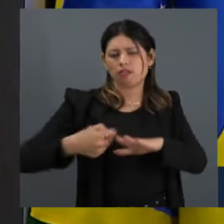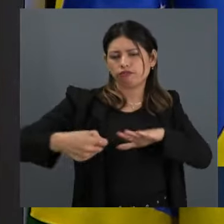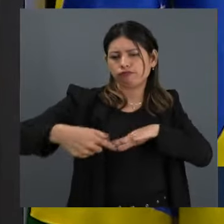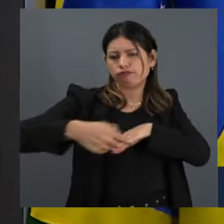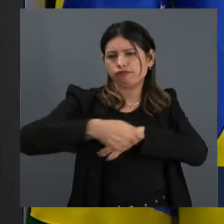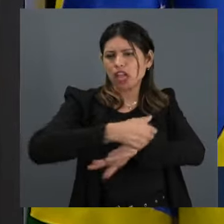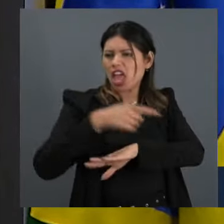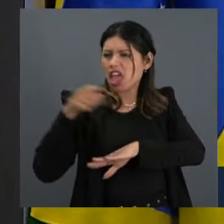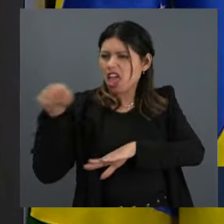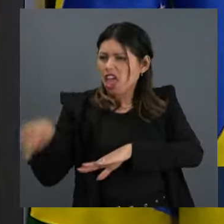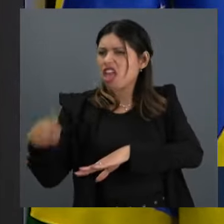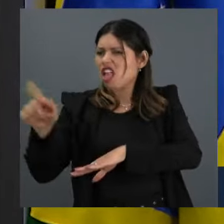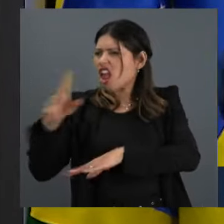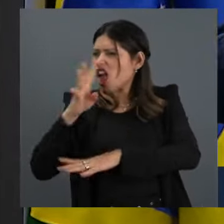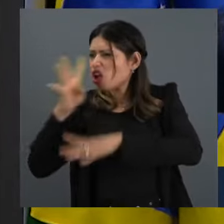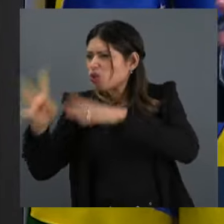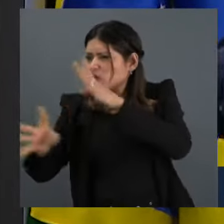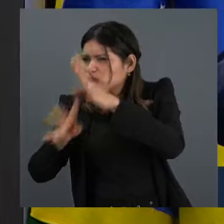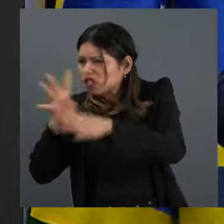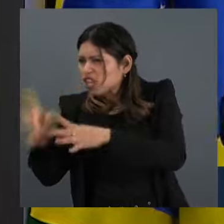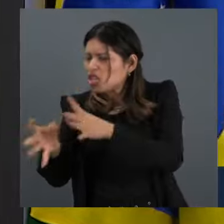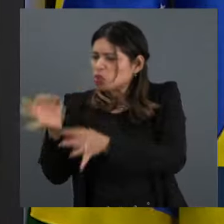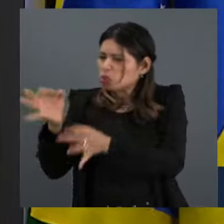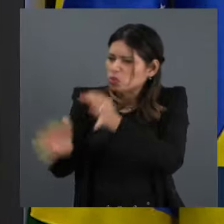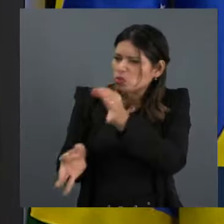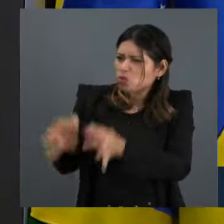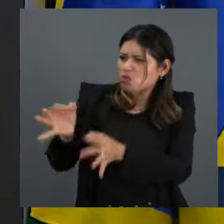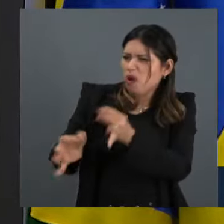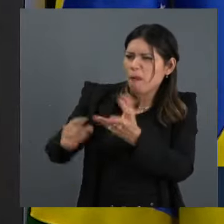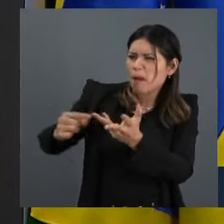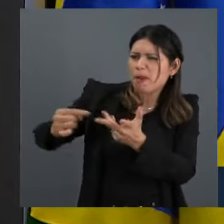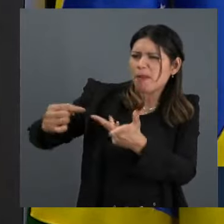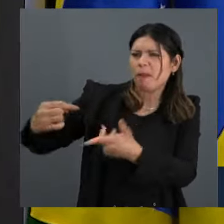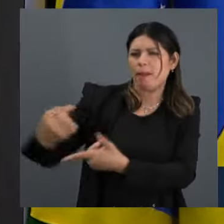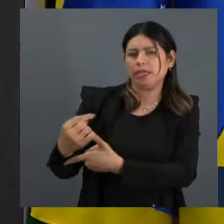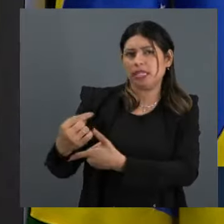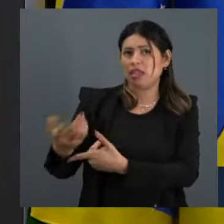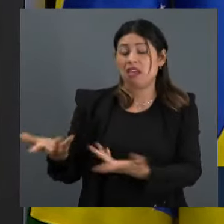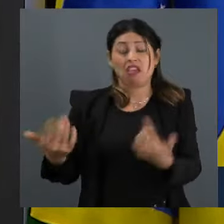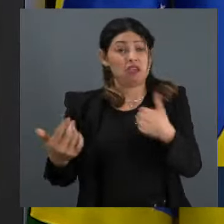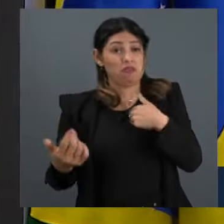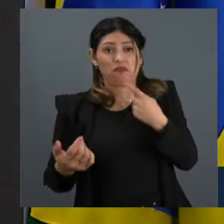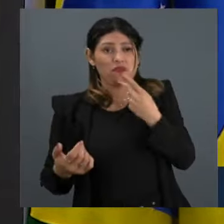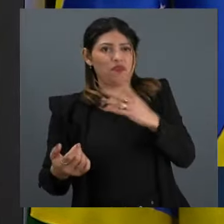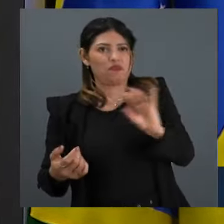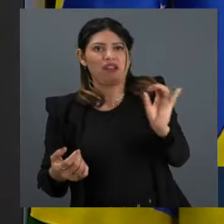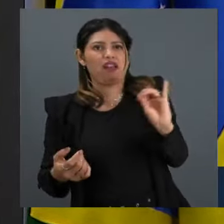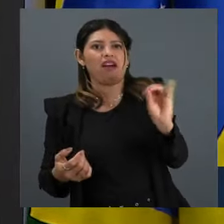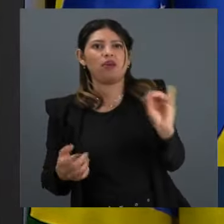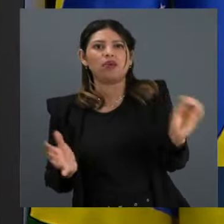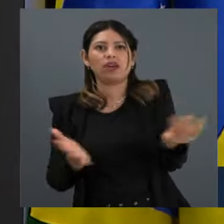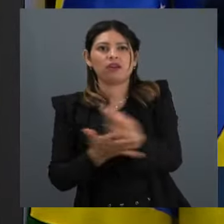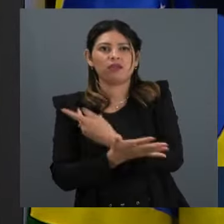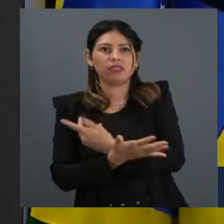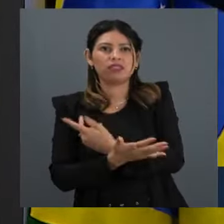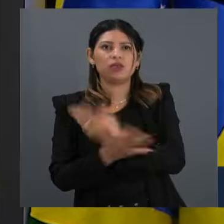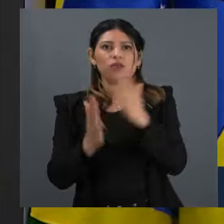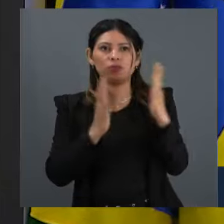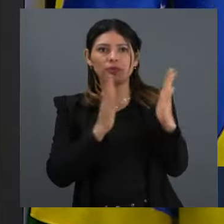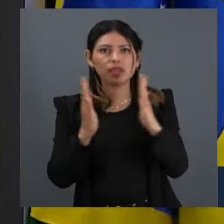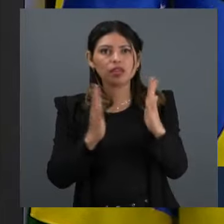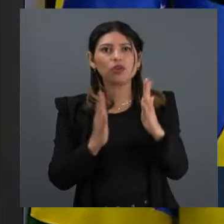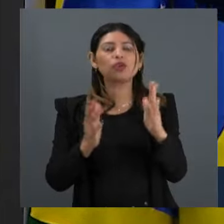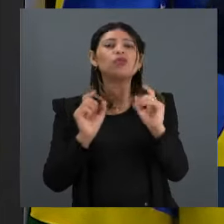acusador, investigador, julgador e muito mais coisa. Não vou também me referir aos abusos cometidos no processo dos atos